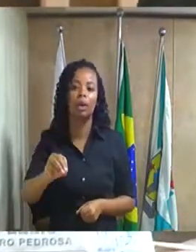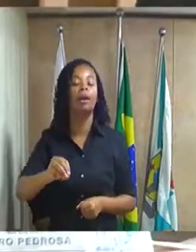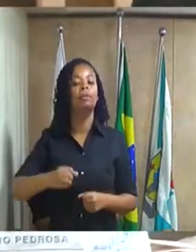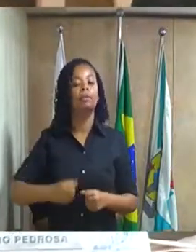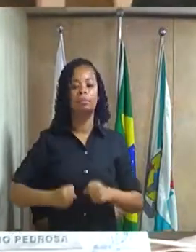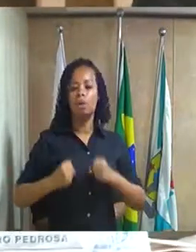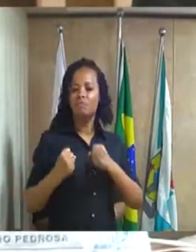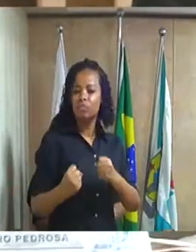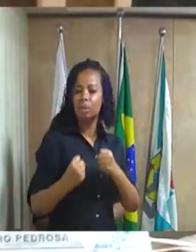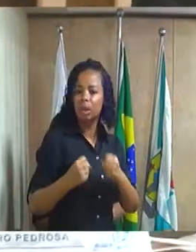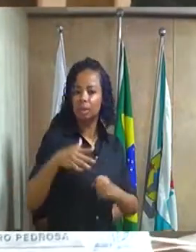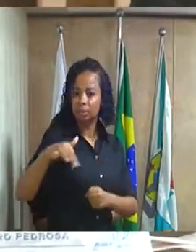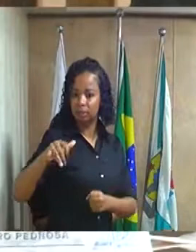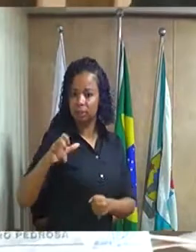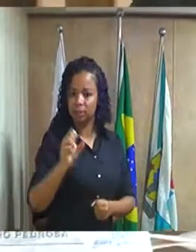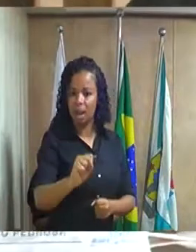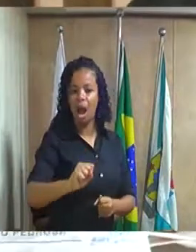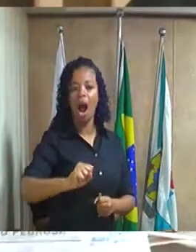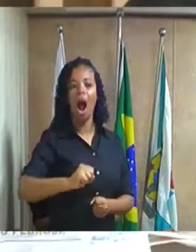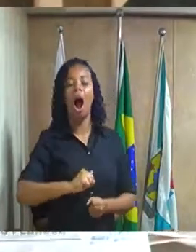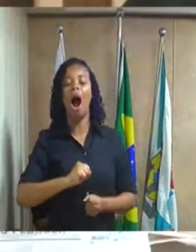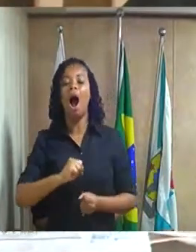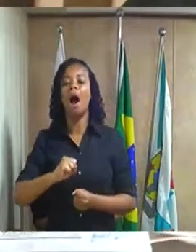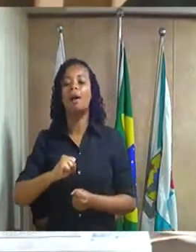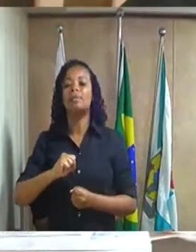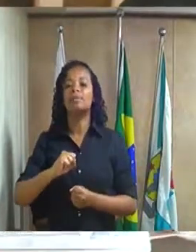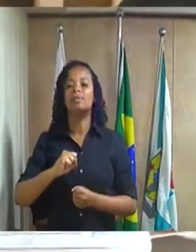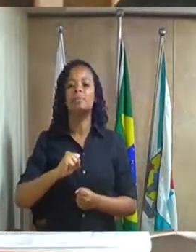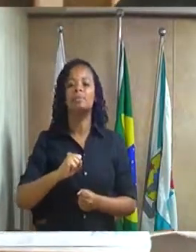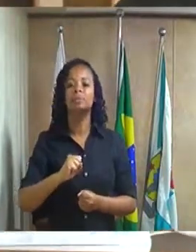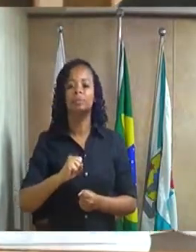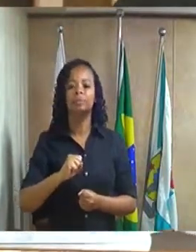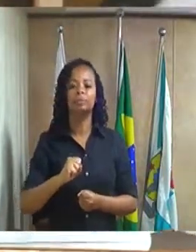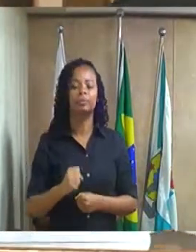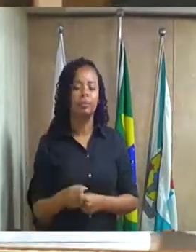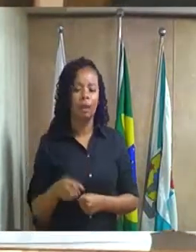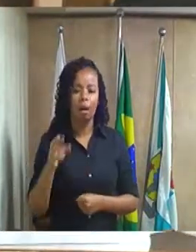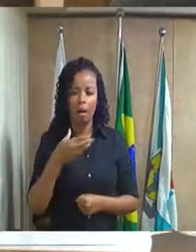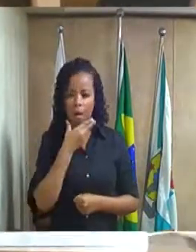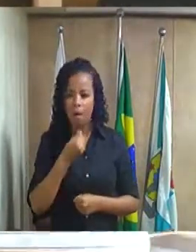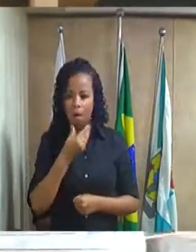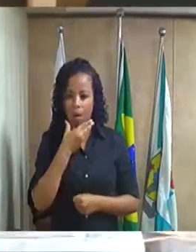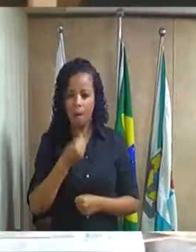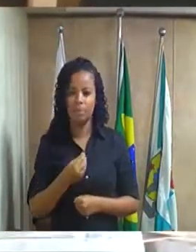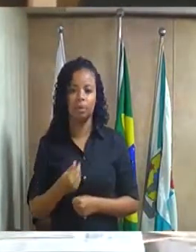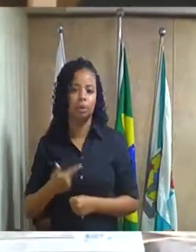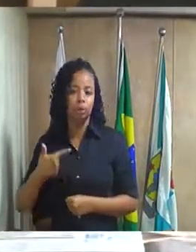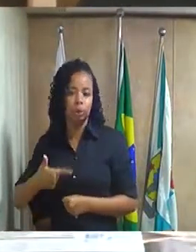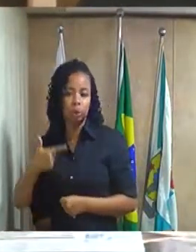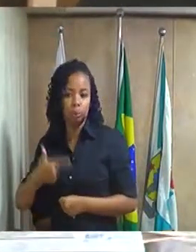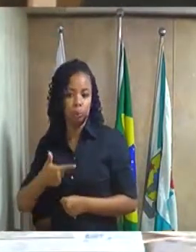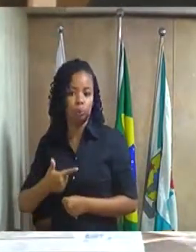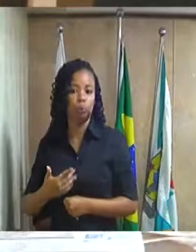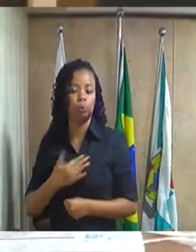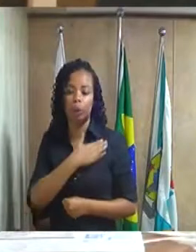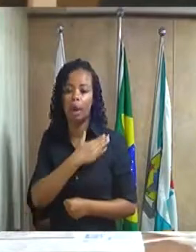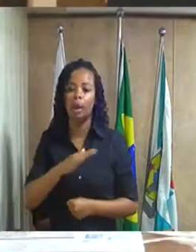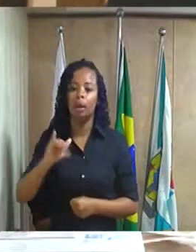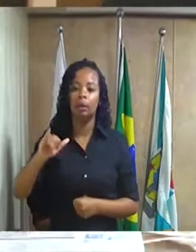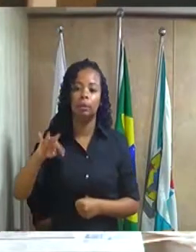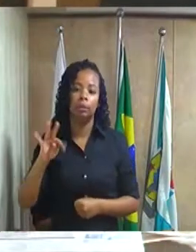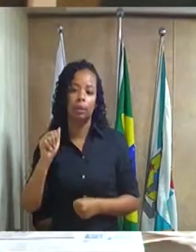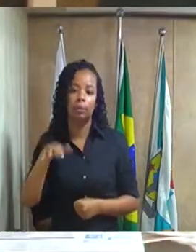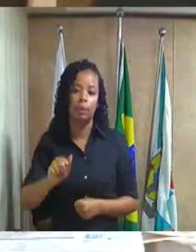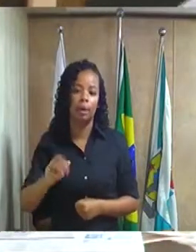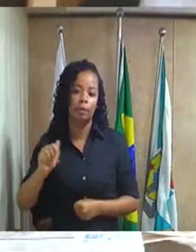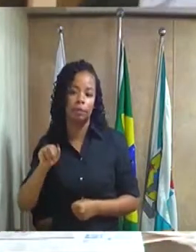Bravura do Caxiense ao ministríssimo senhor segundo sargento BM Itamar Ferreira